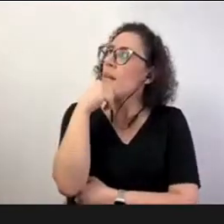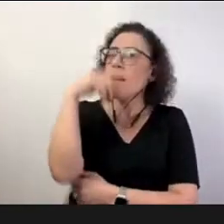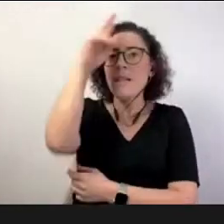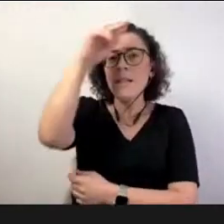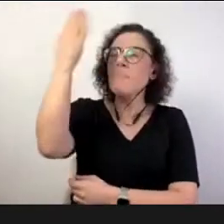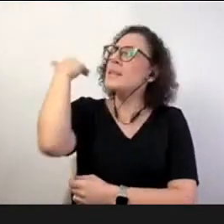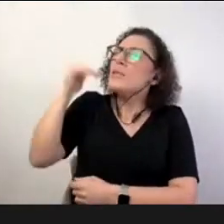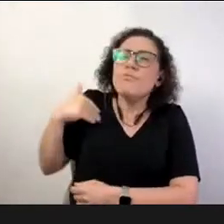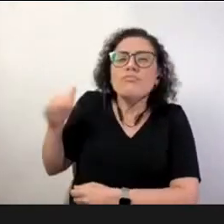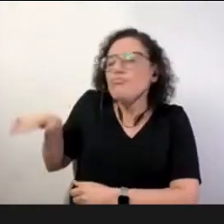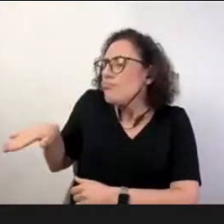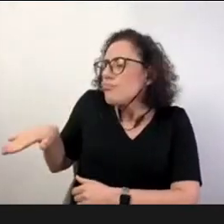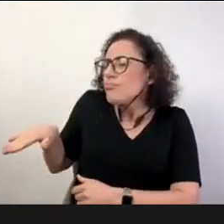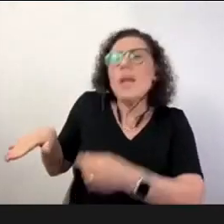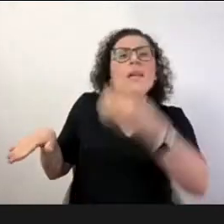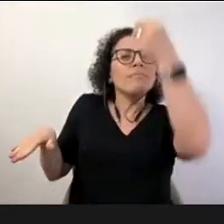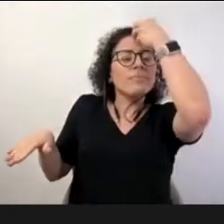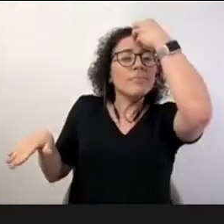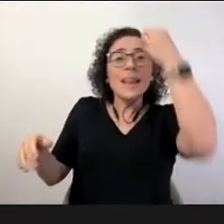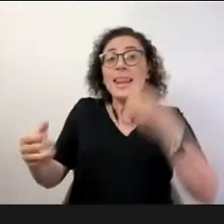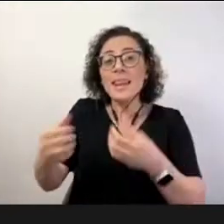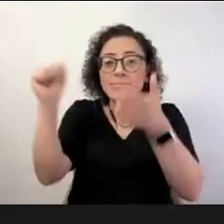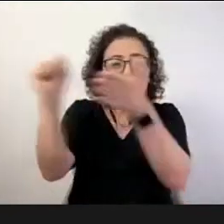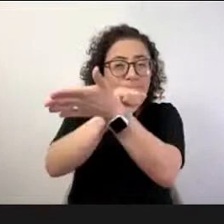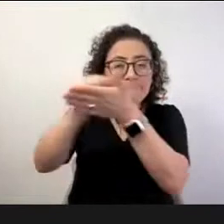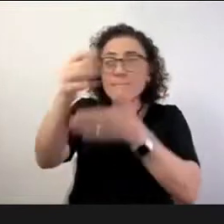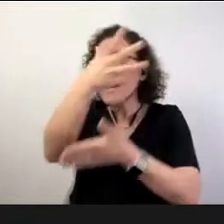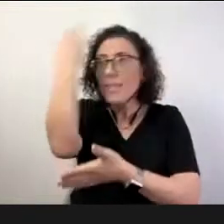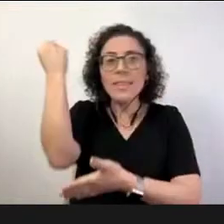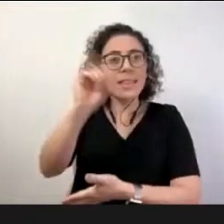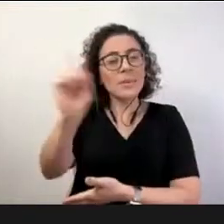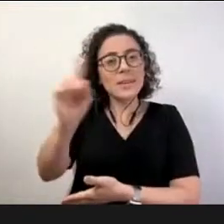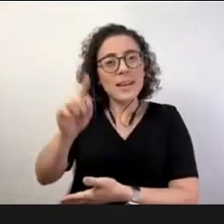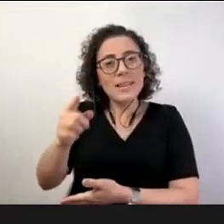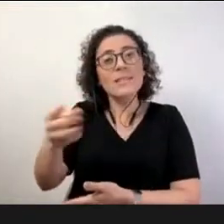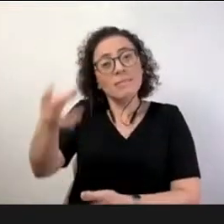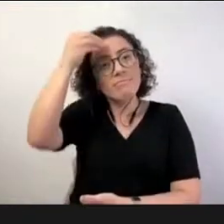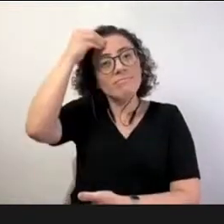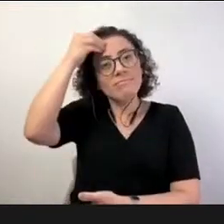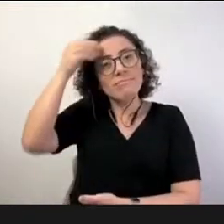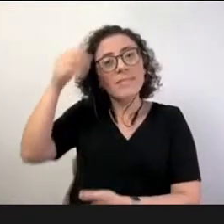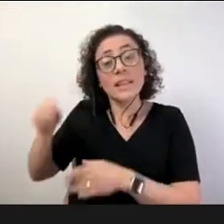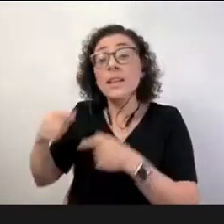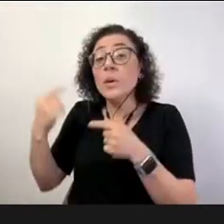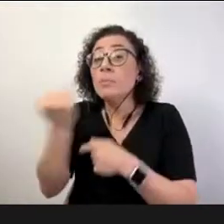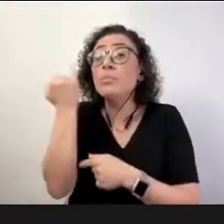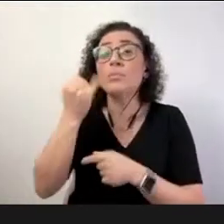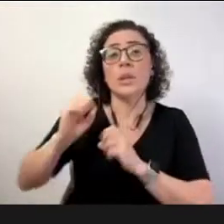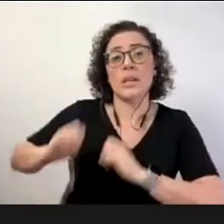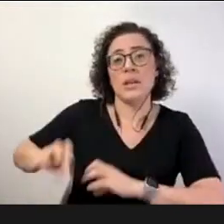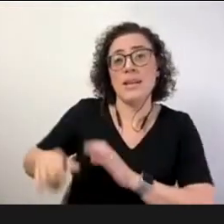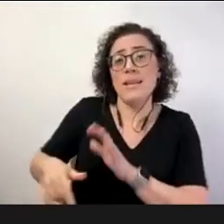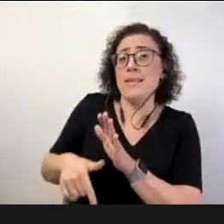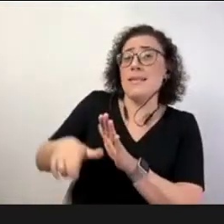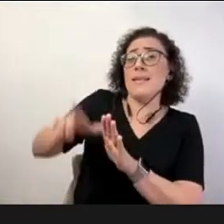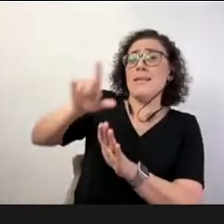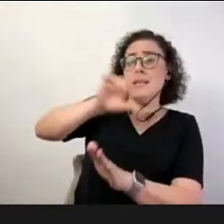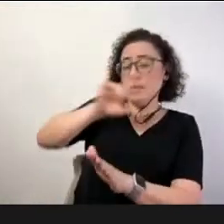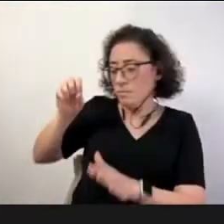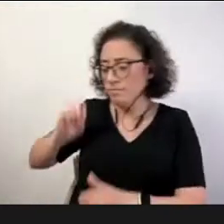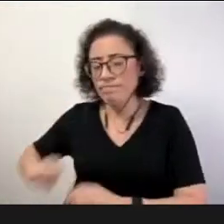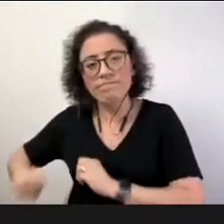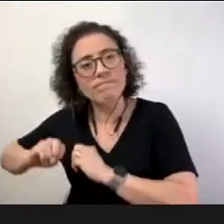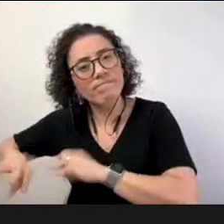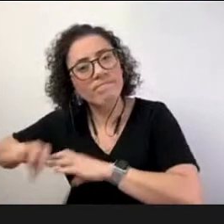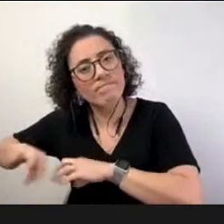esta importância na cidadania e na participação portanto a primeira questão a primeira a primeira urgência é esta